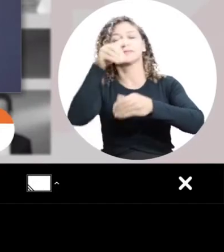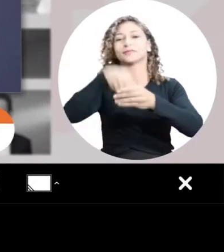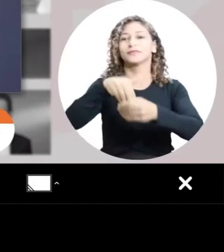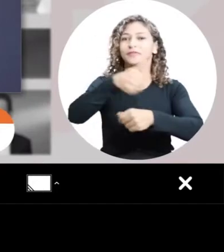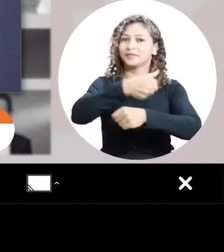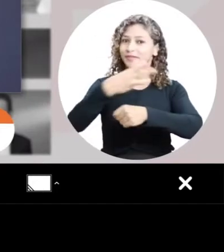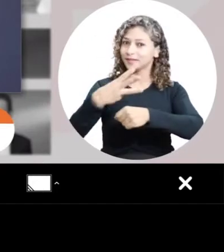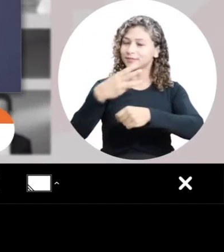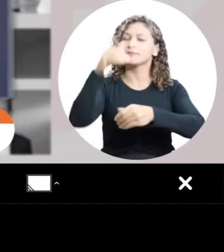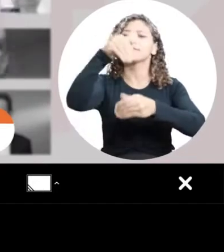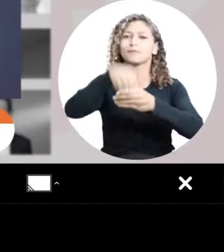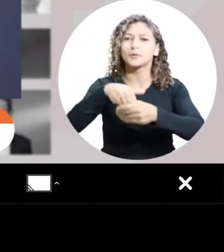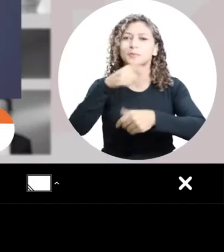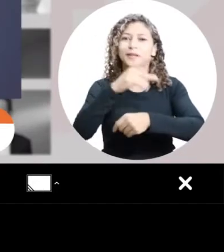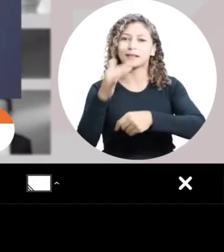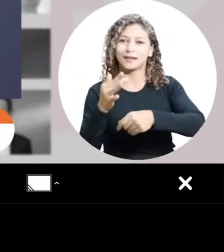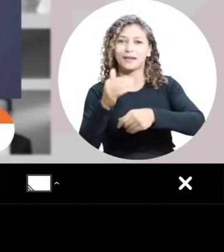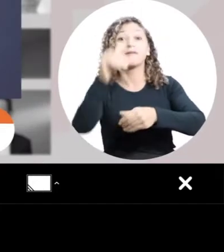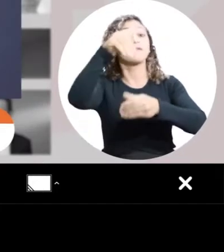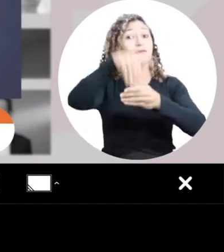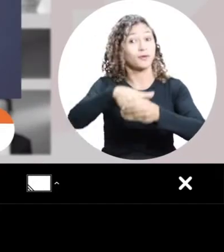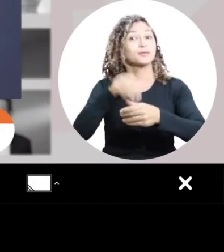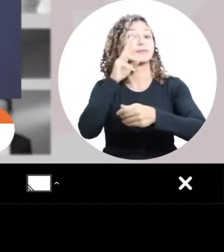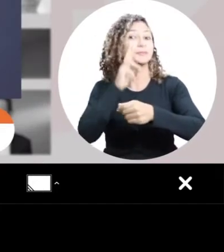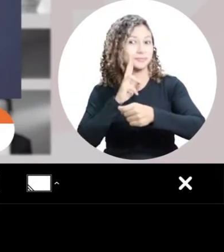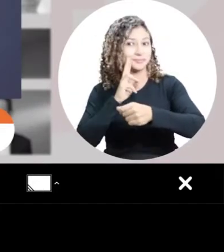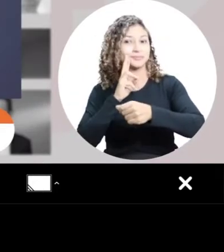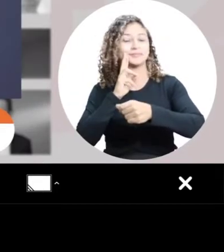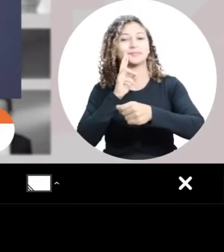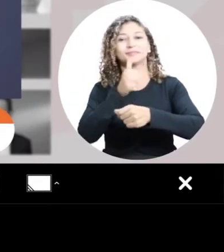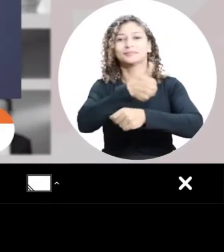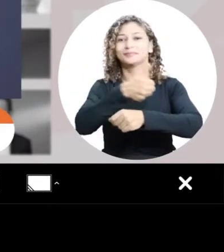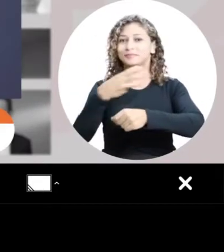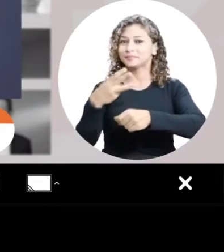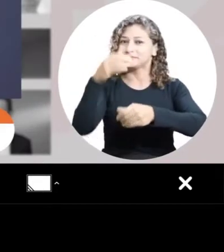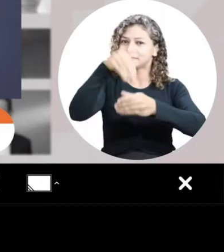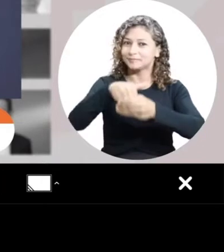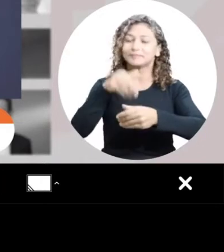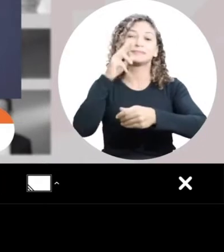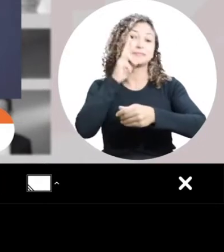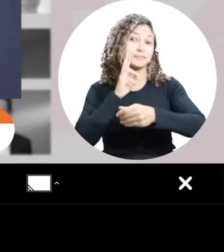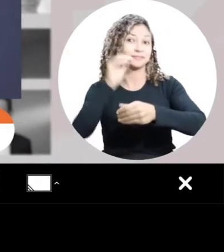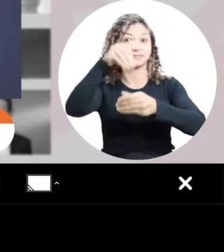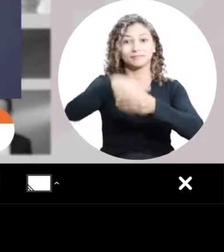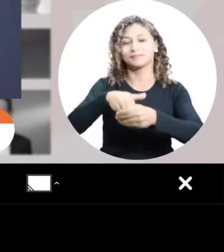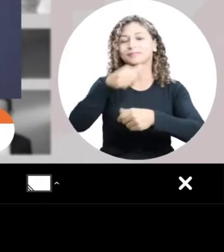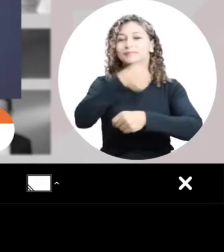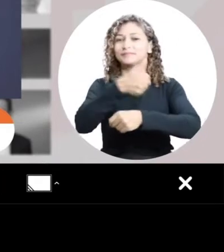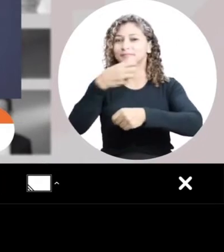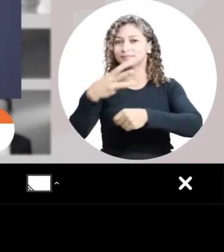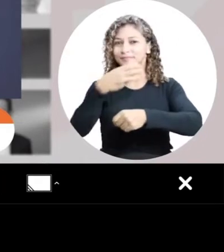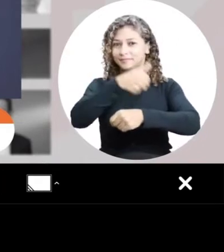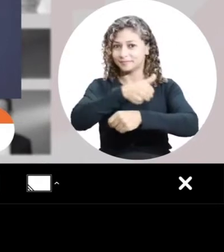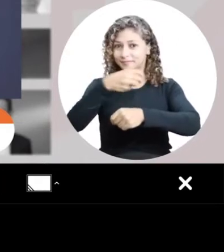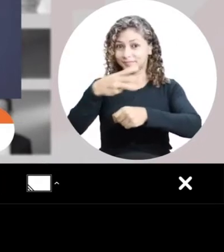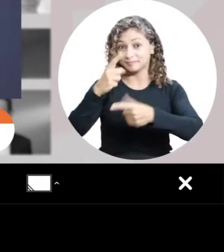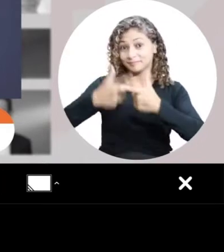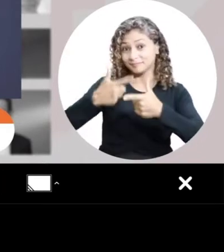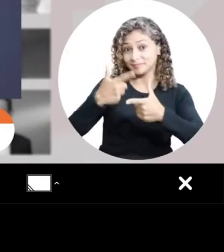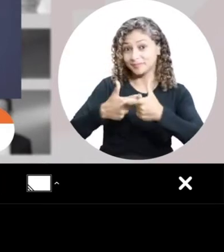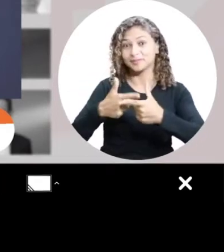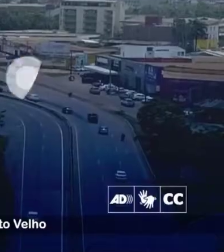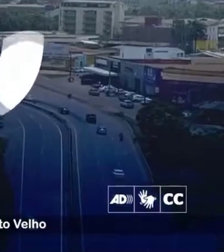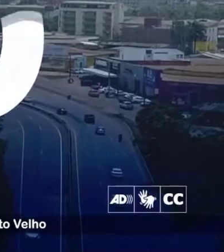Cujui, vote 13. É por isso que eu volto a afirmar. Na hora do vamos ver, quem defende você é o PT.